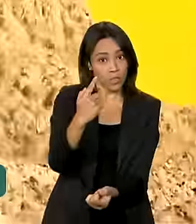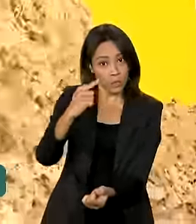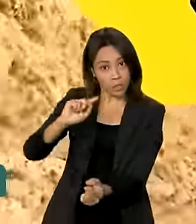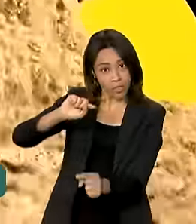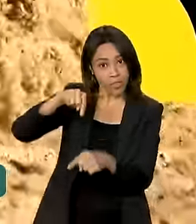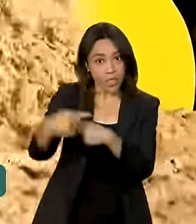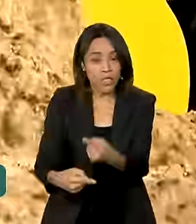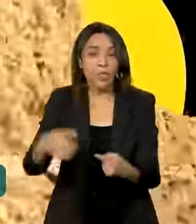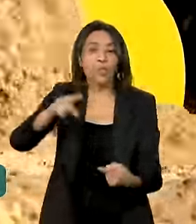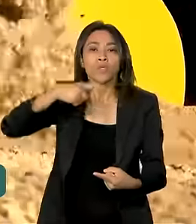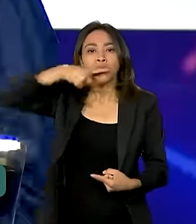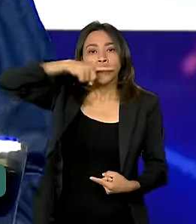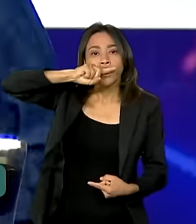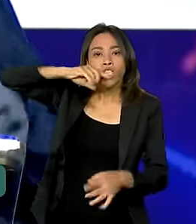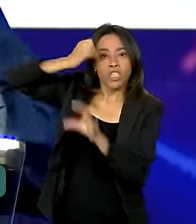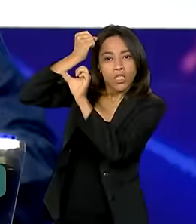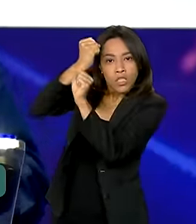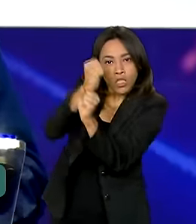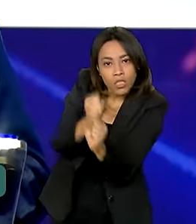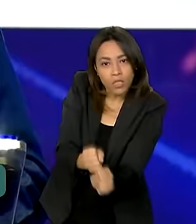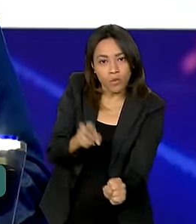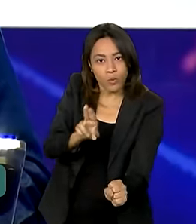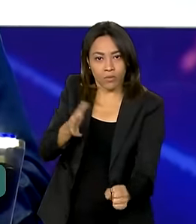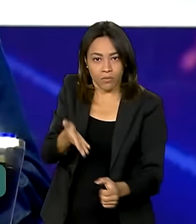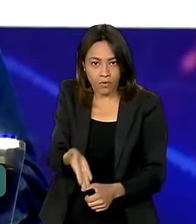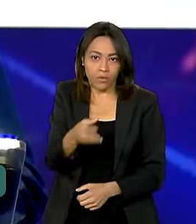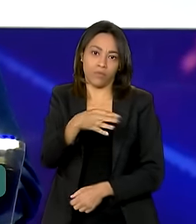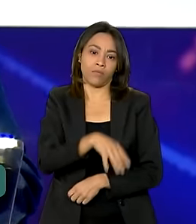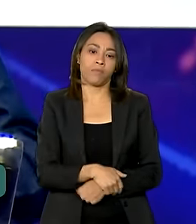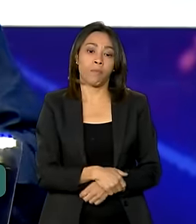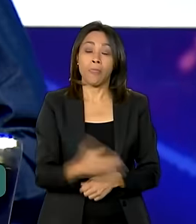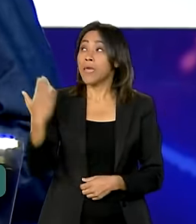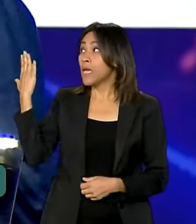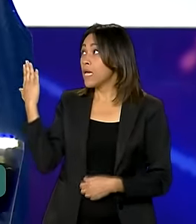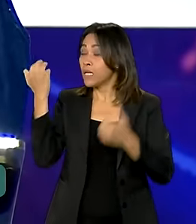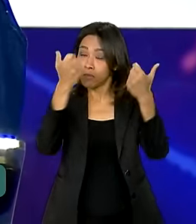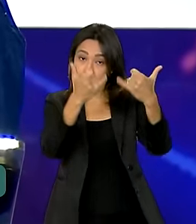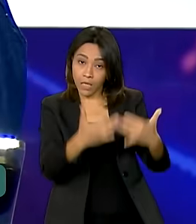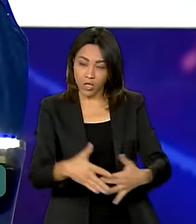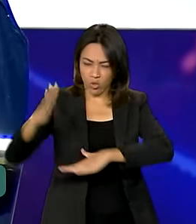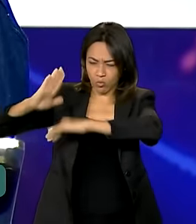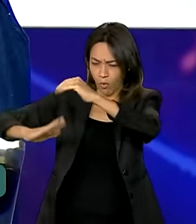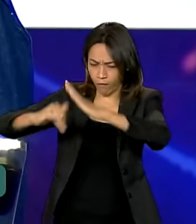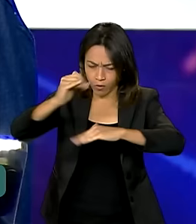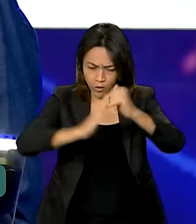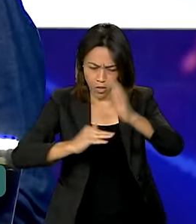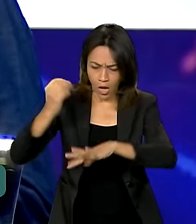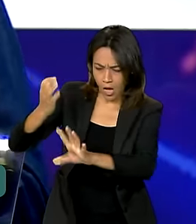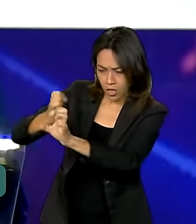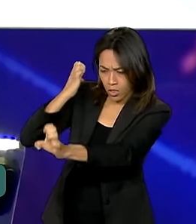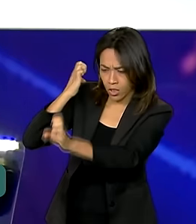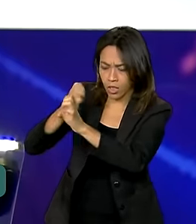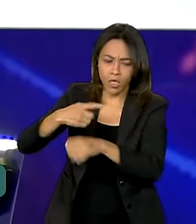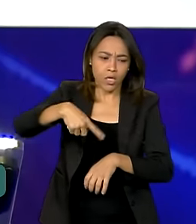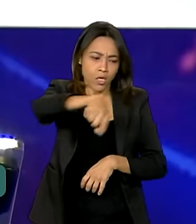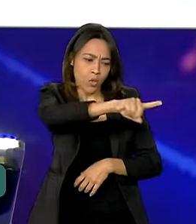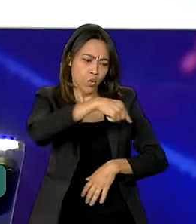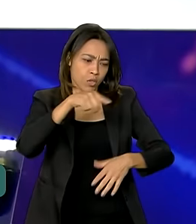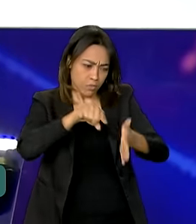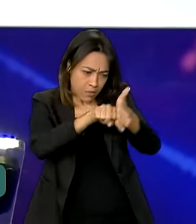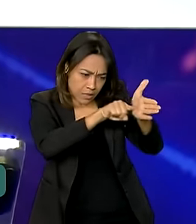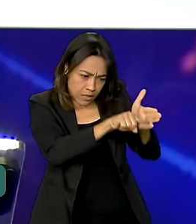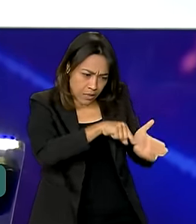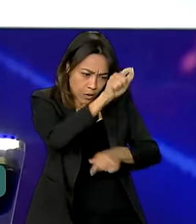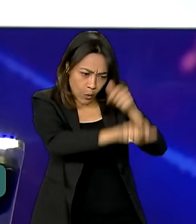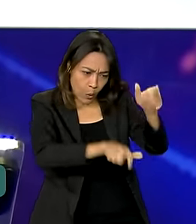bagaço da cana-de-açúcar. A nossa engenharia, que os nossos pesquisadores conseguiram fazer